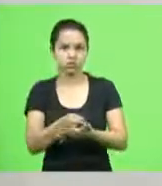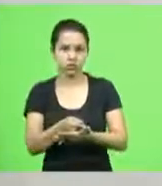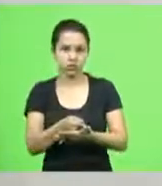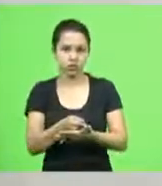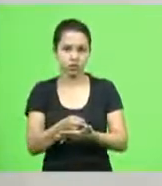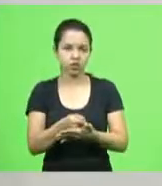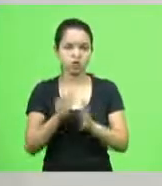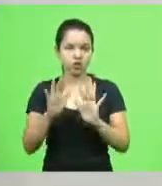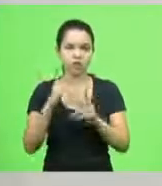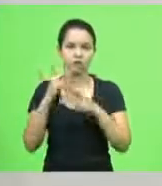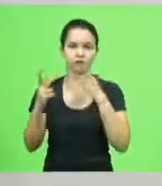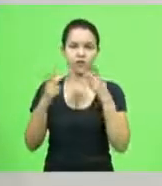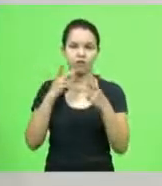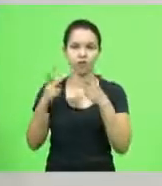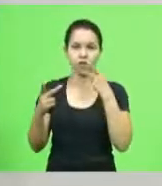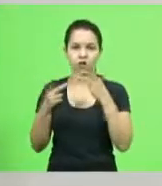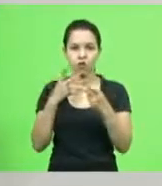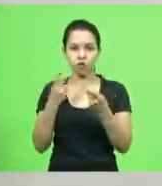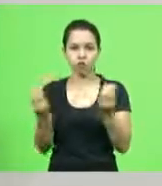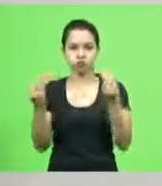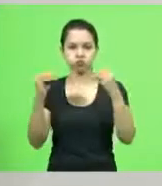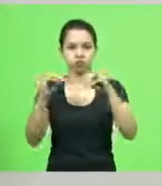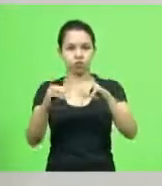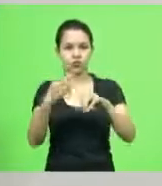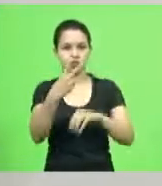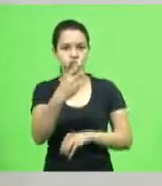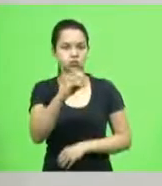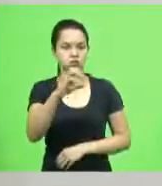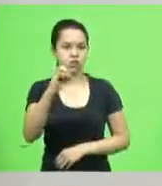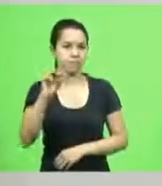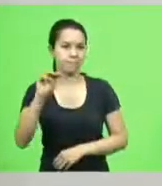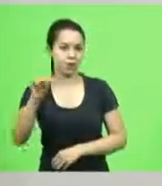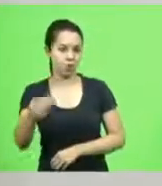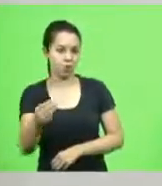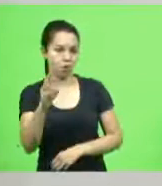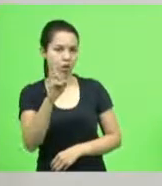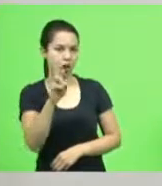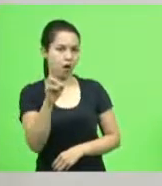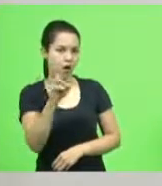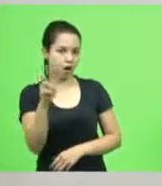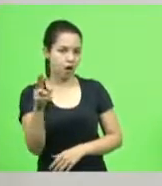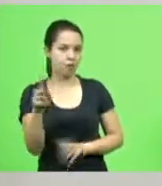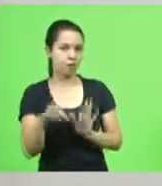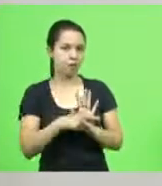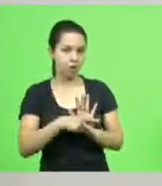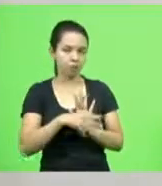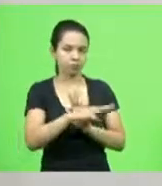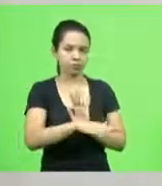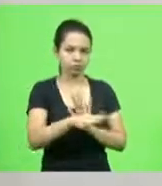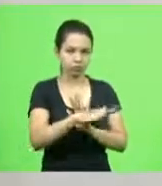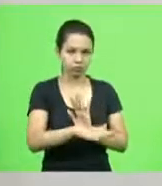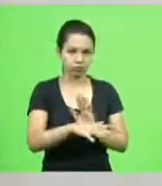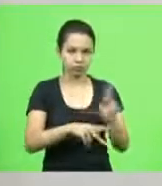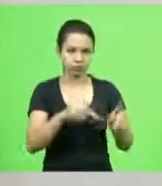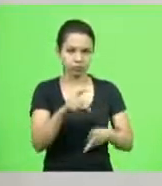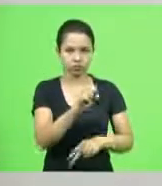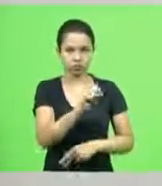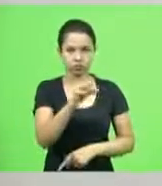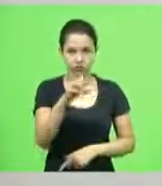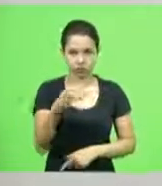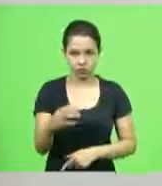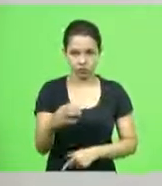colocar 200 milhões de reais dos catarinenses em obras federais e eu quero